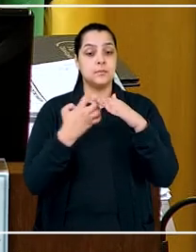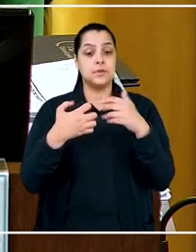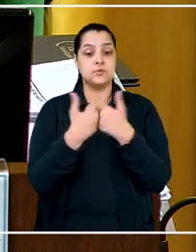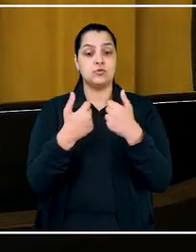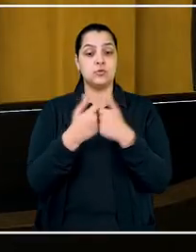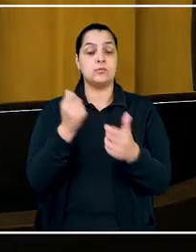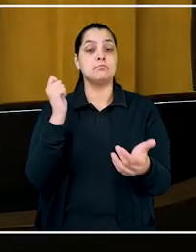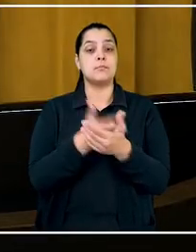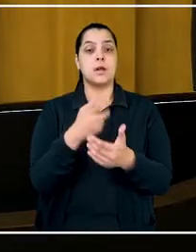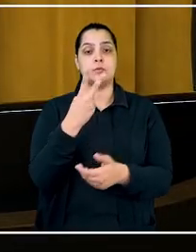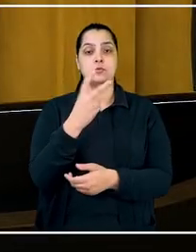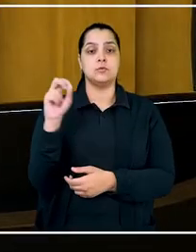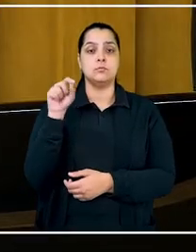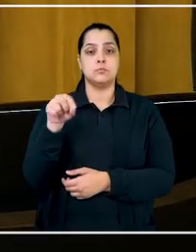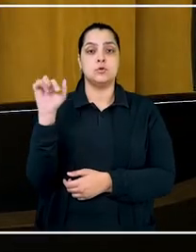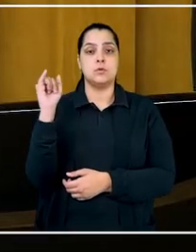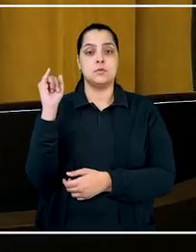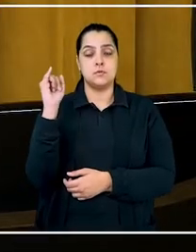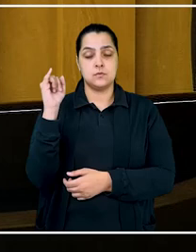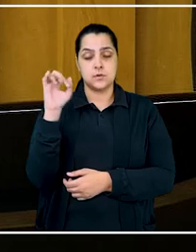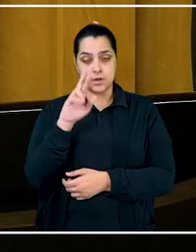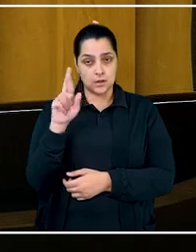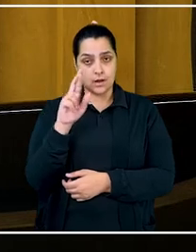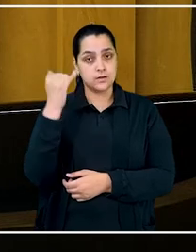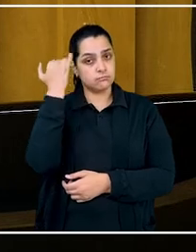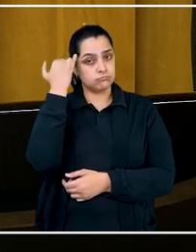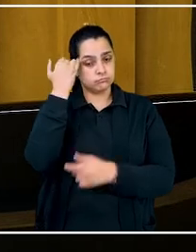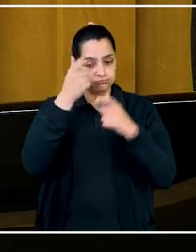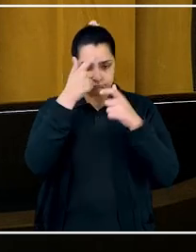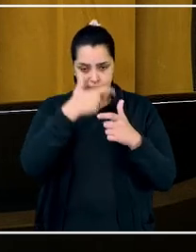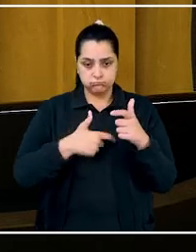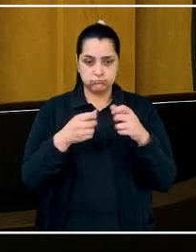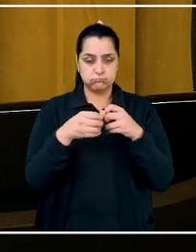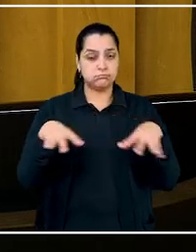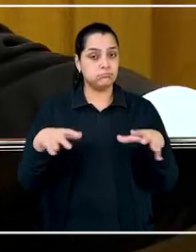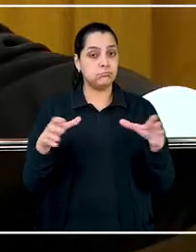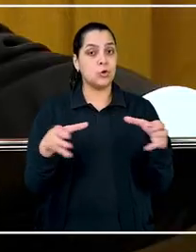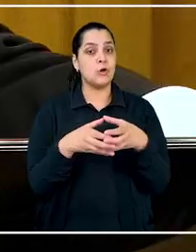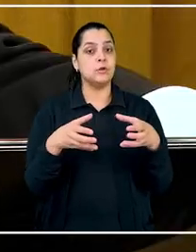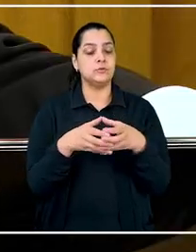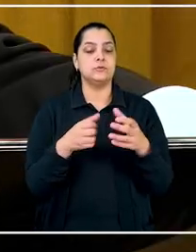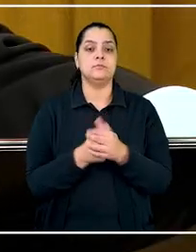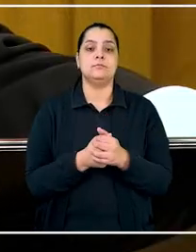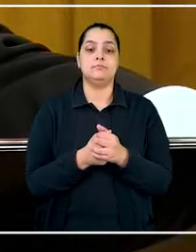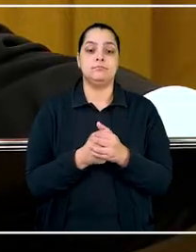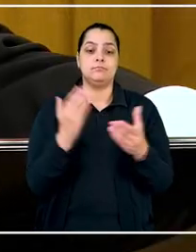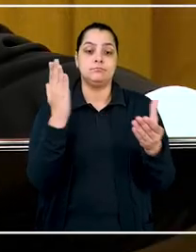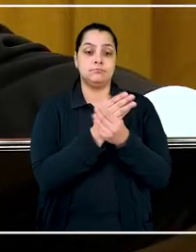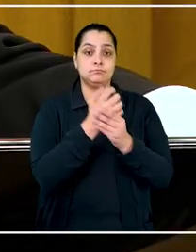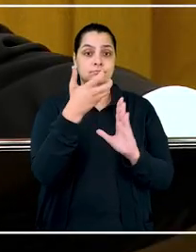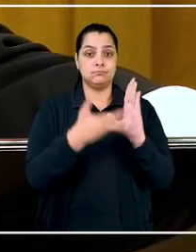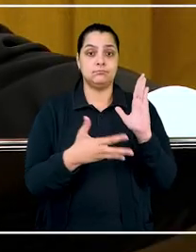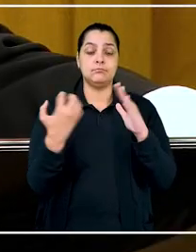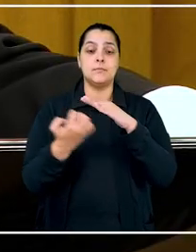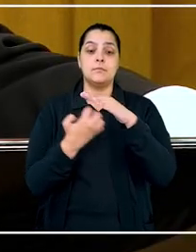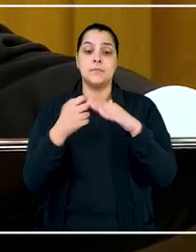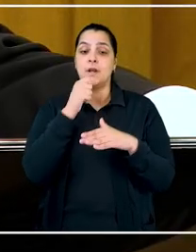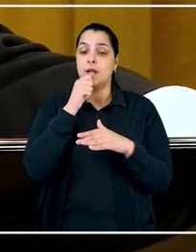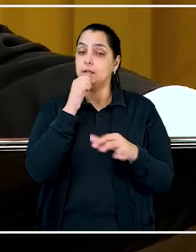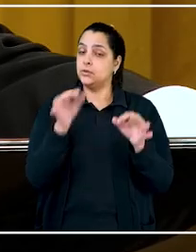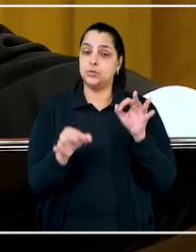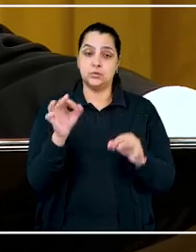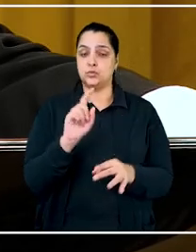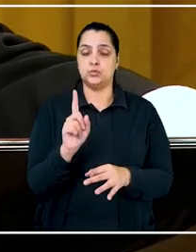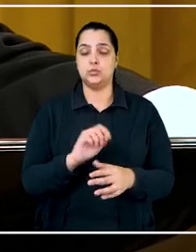empresa de ônibus terá de pagar R$ 200 mil de indenização por dano moral coletivo. A empresa entrou com embargos declaratórios